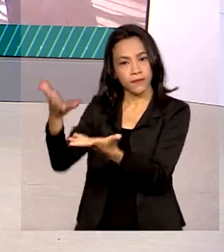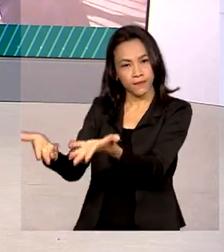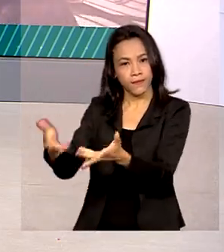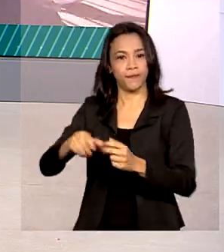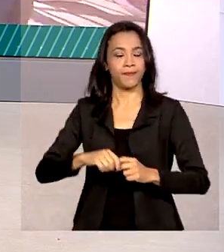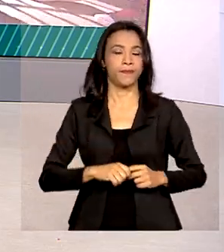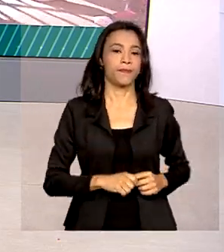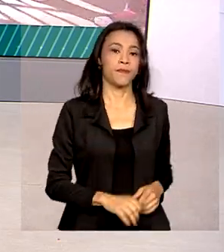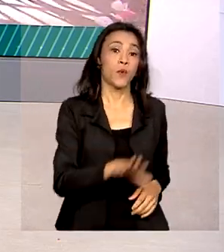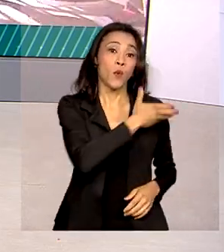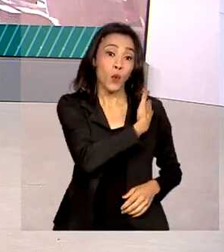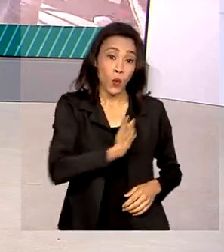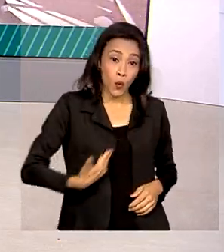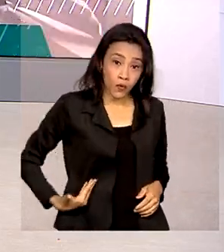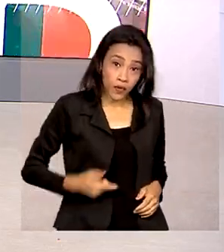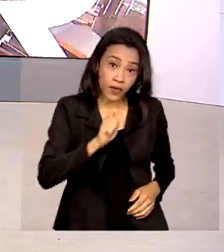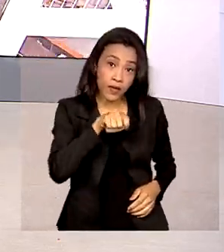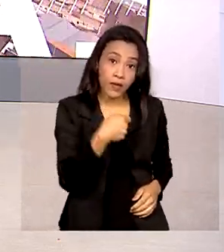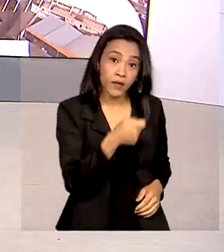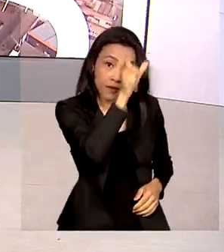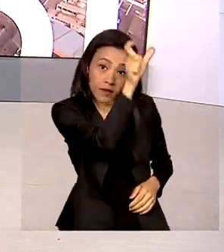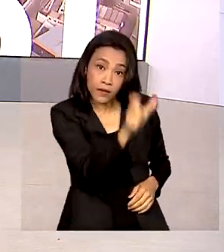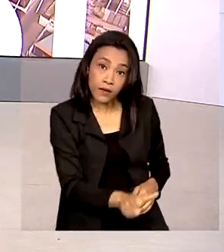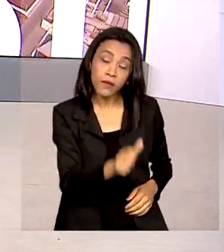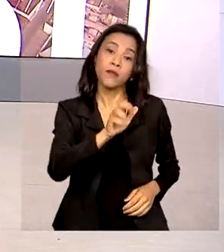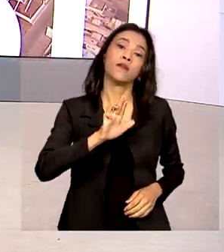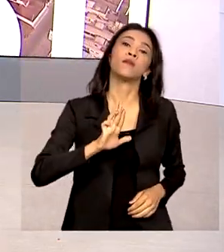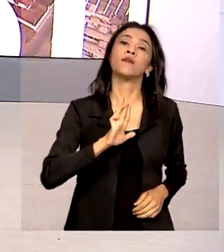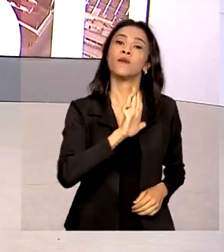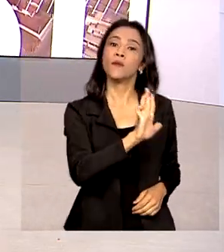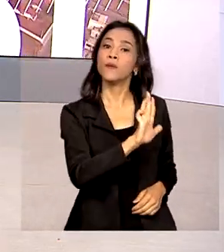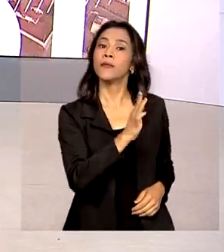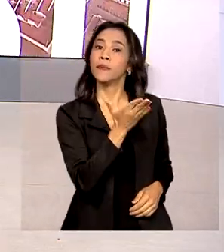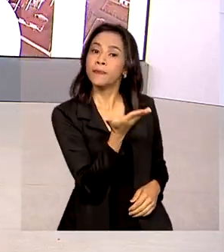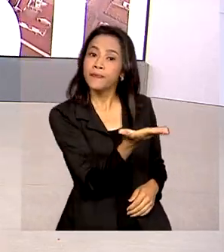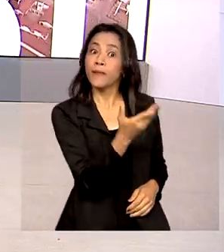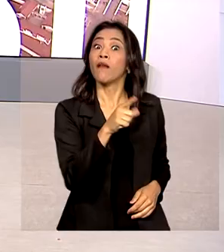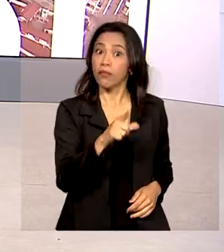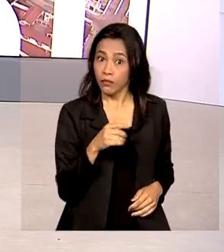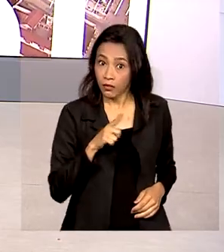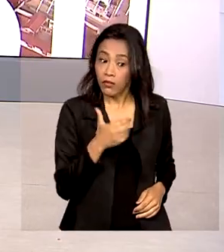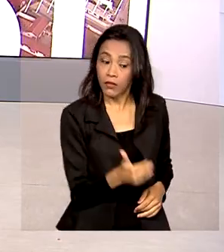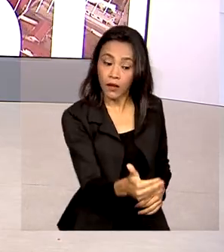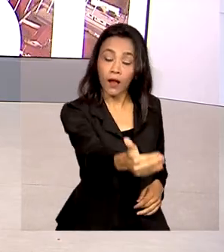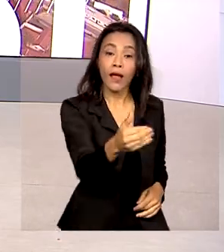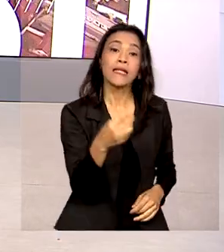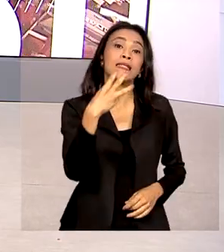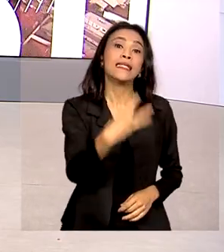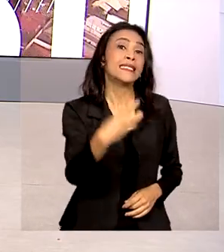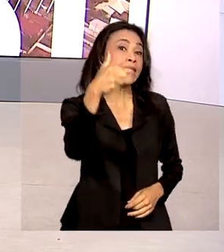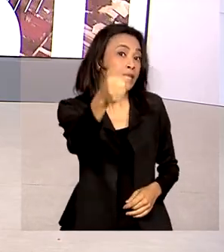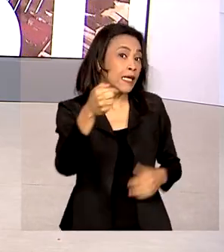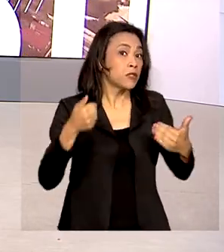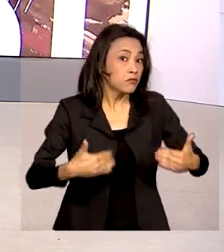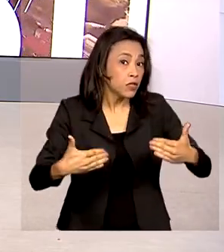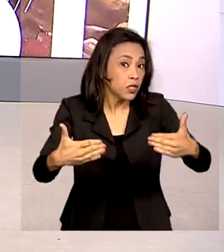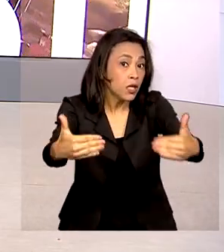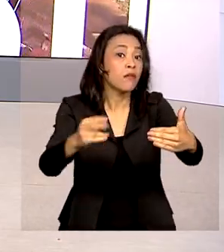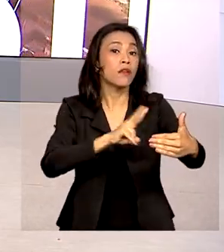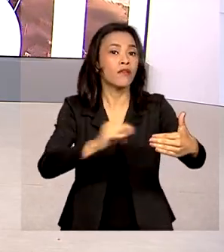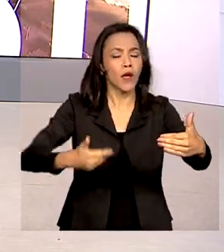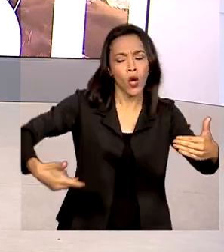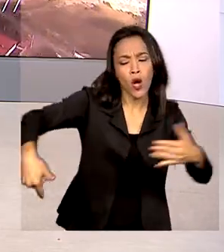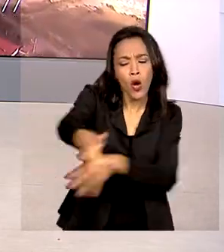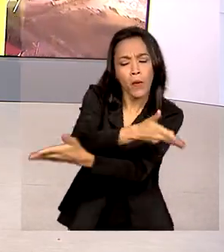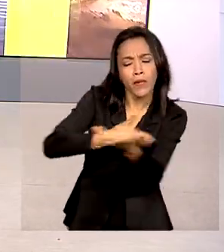O governo do presidente eleito, Luiz Inácio Lula da Silva, terá 37 ministérios que vão compartilhar